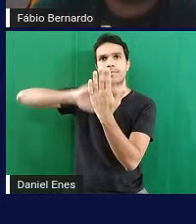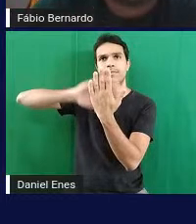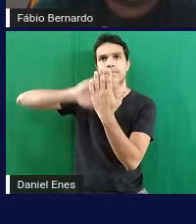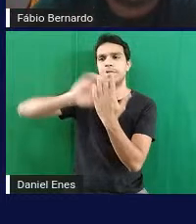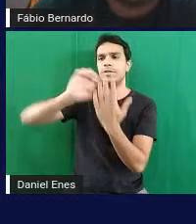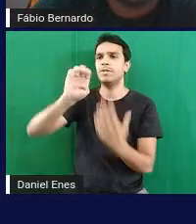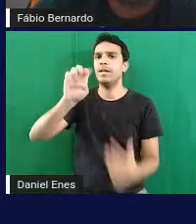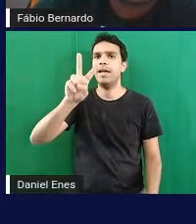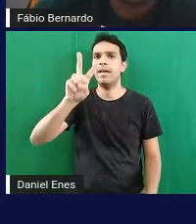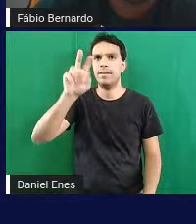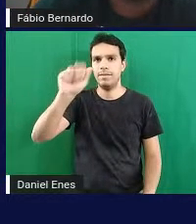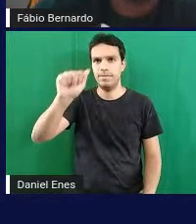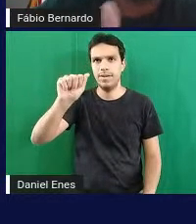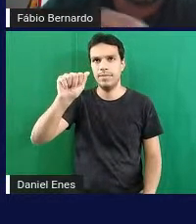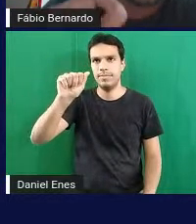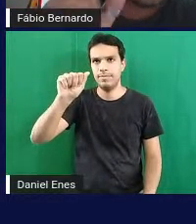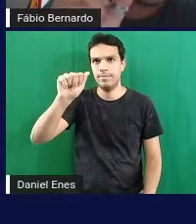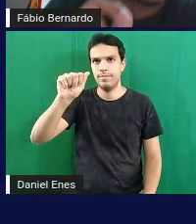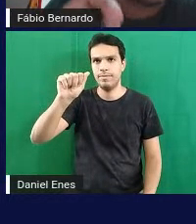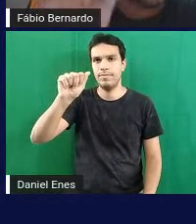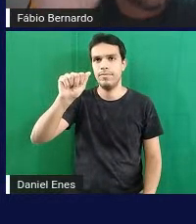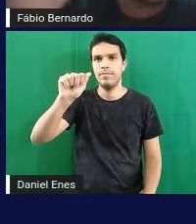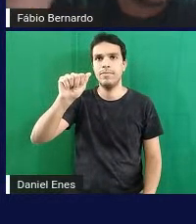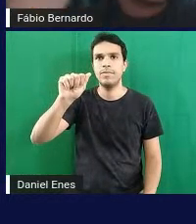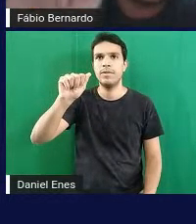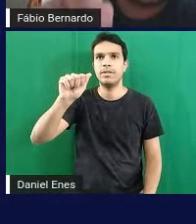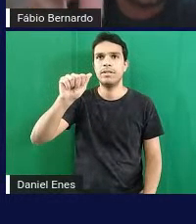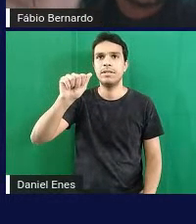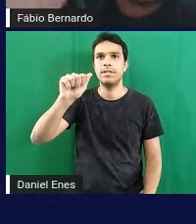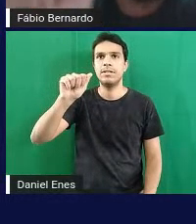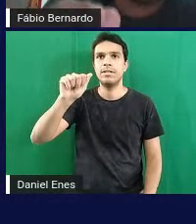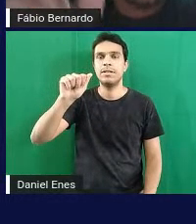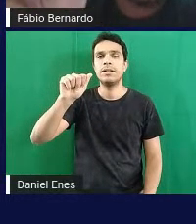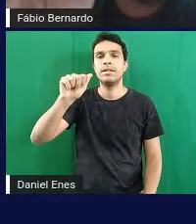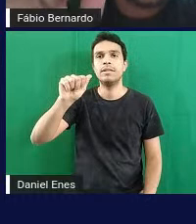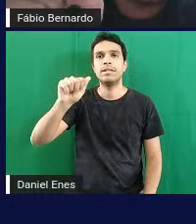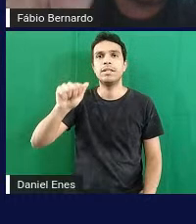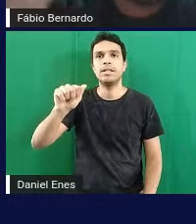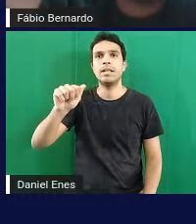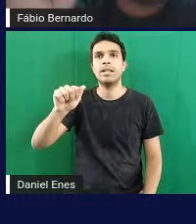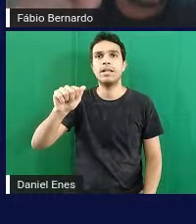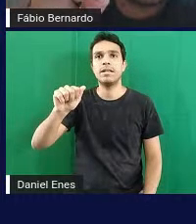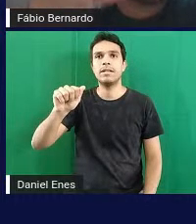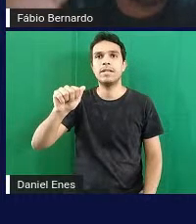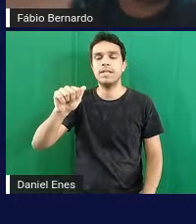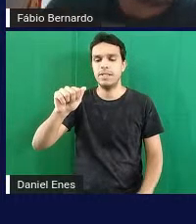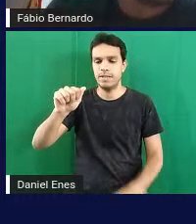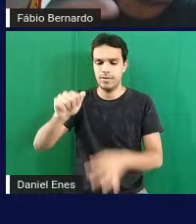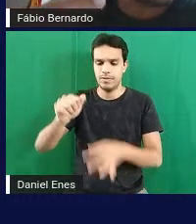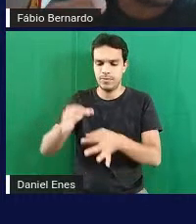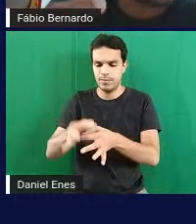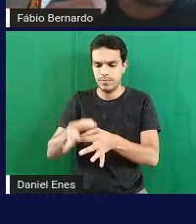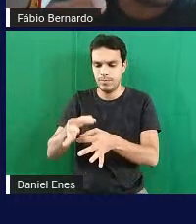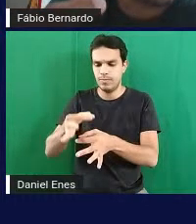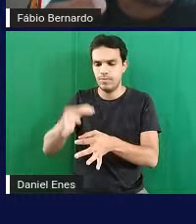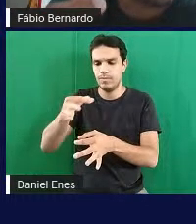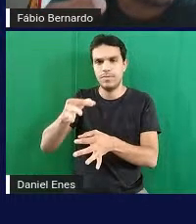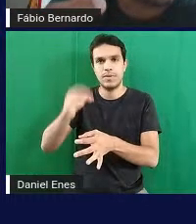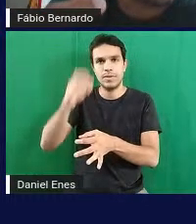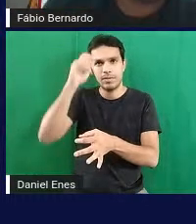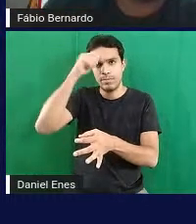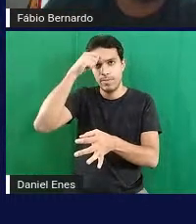de EVA ali no fundo ele não deixa que essas contas essas bolinhas pretas elas se movimentem